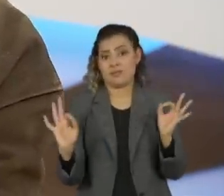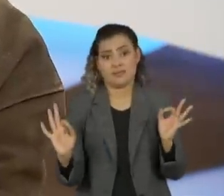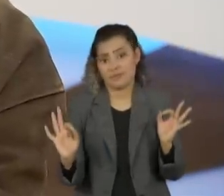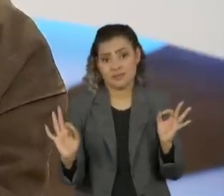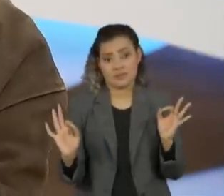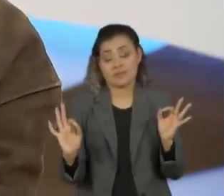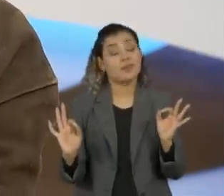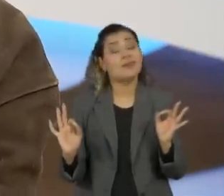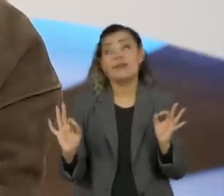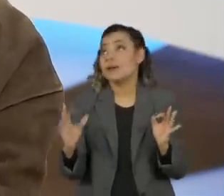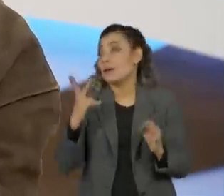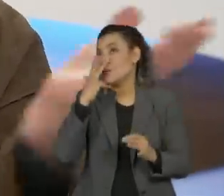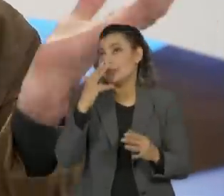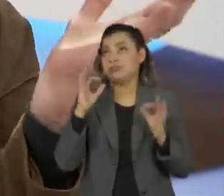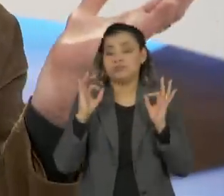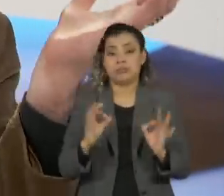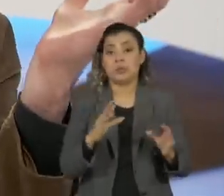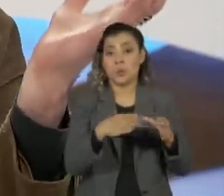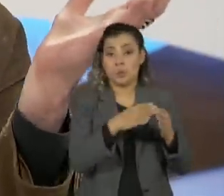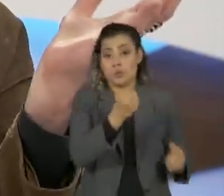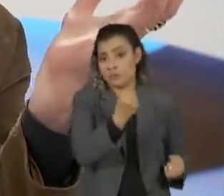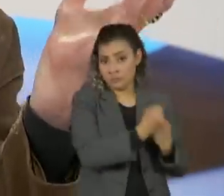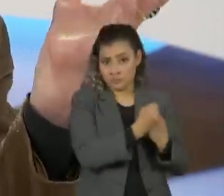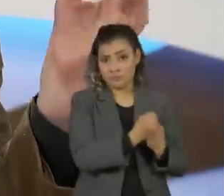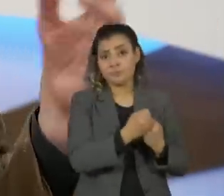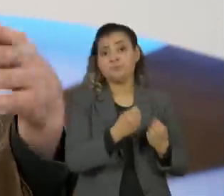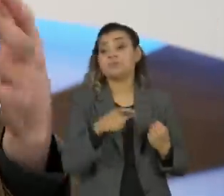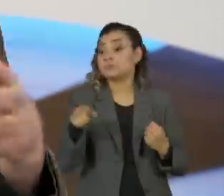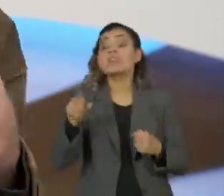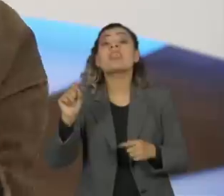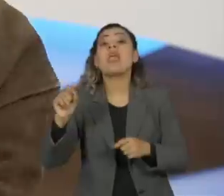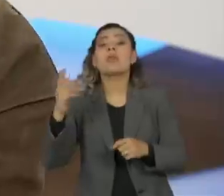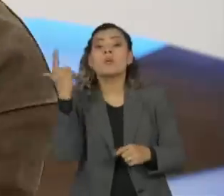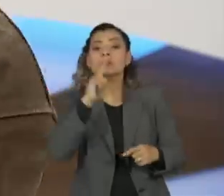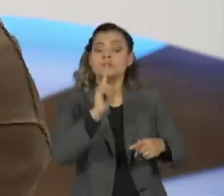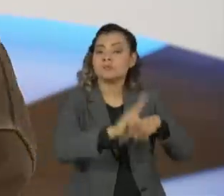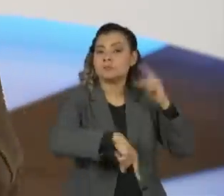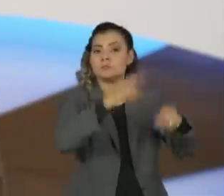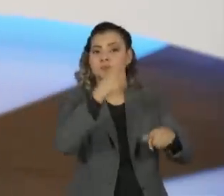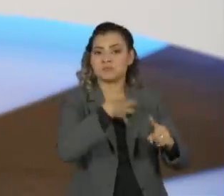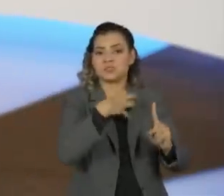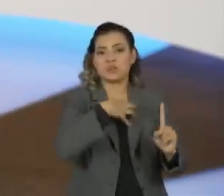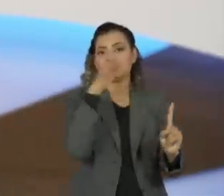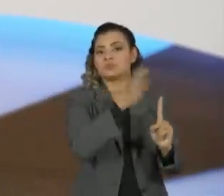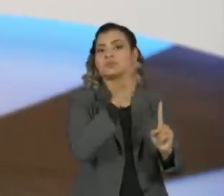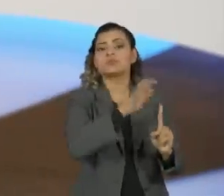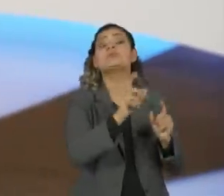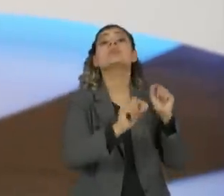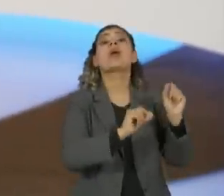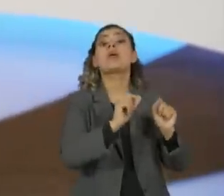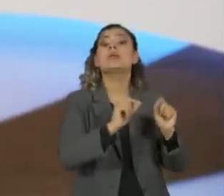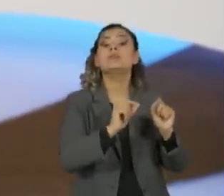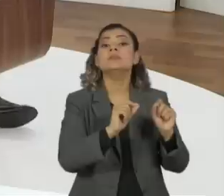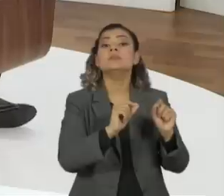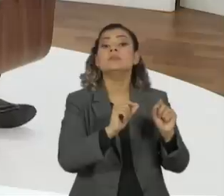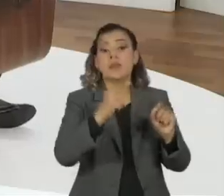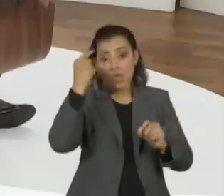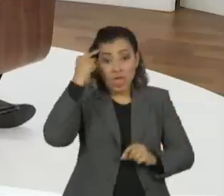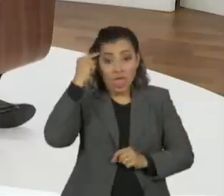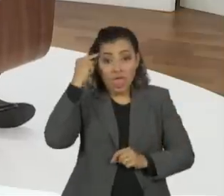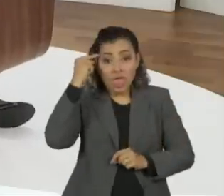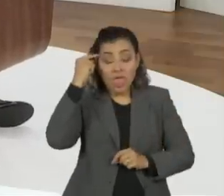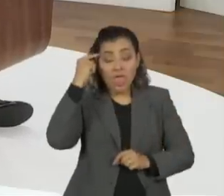a grande estufa bolsonarista foi o PT, o que causou toda essa comoção, essa nova paranoia